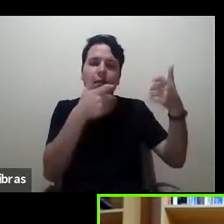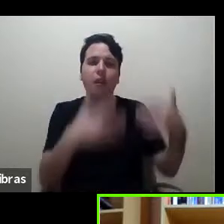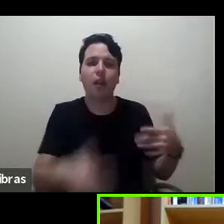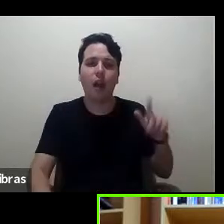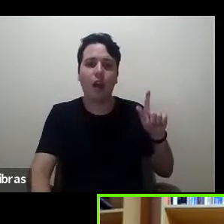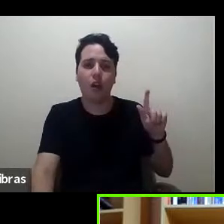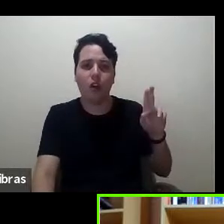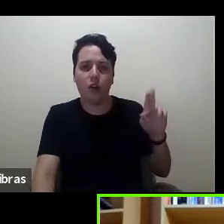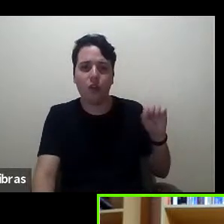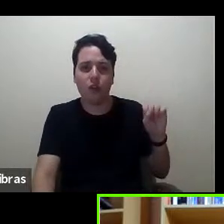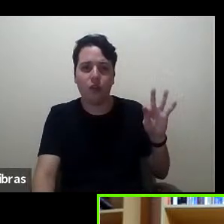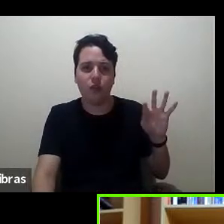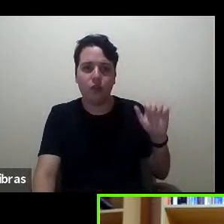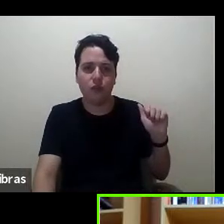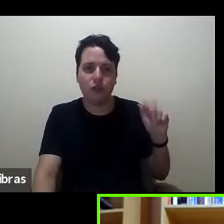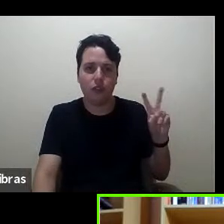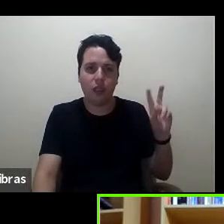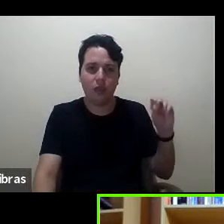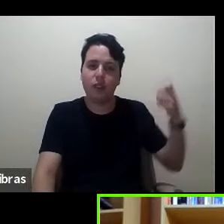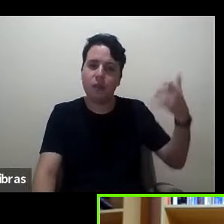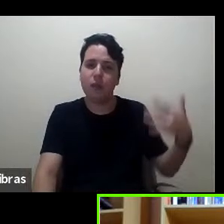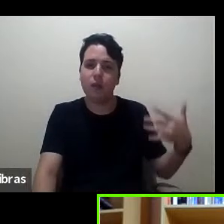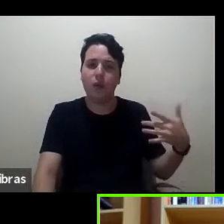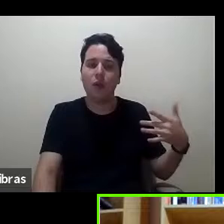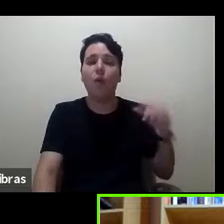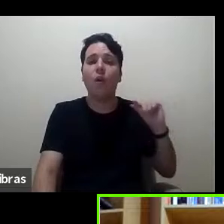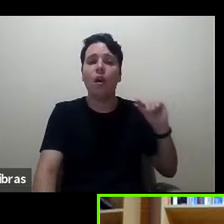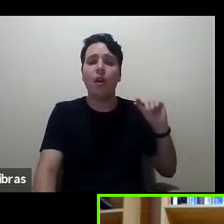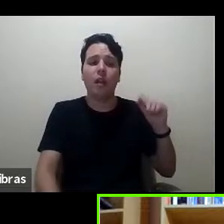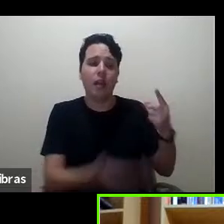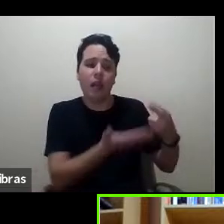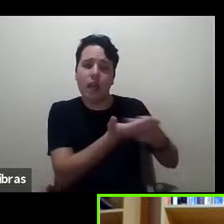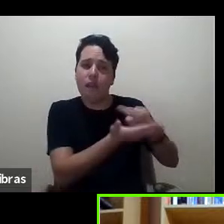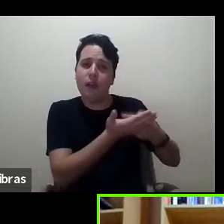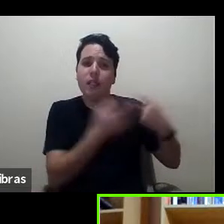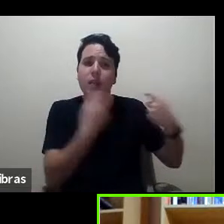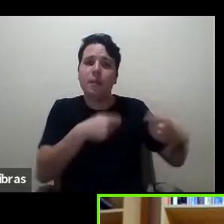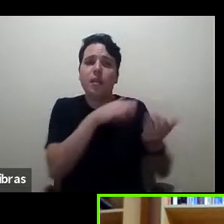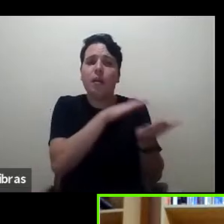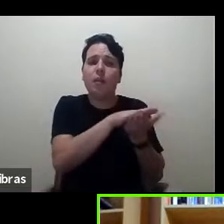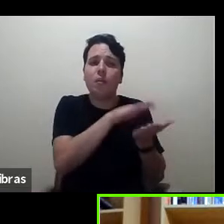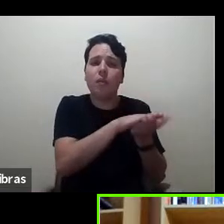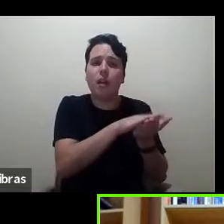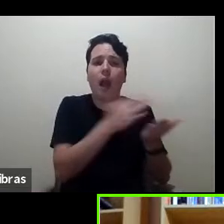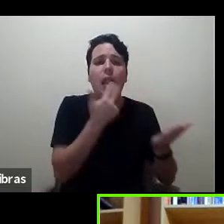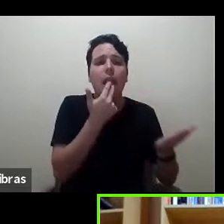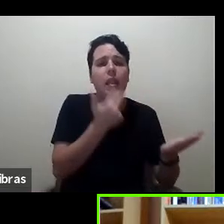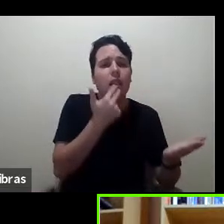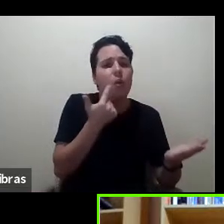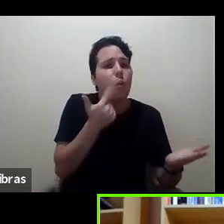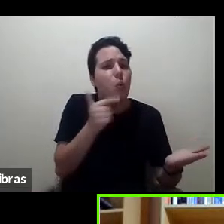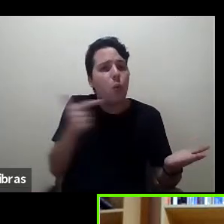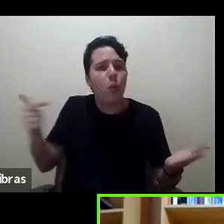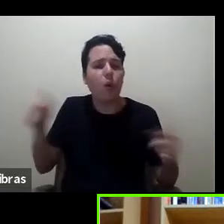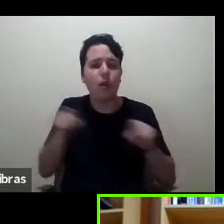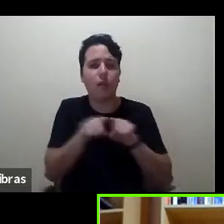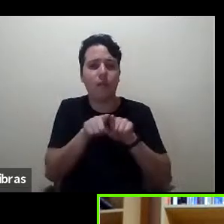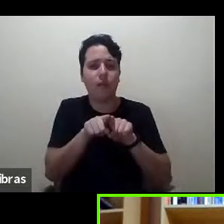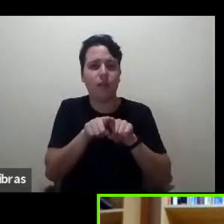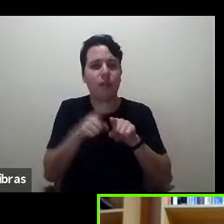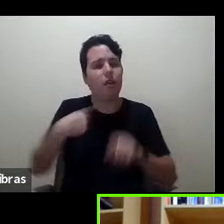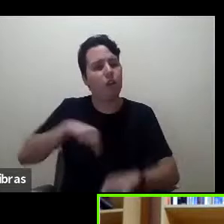necessidade de as pesquisas serem publicadas em outros idiomas nós temos percebido interesse grande